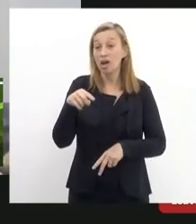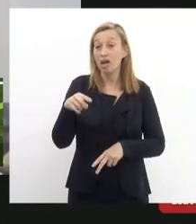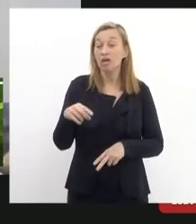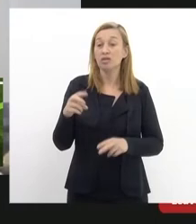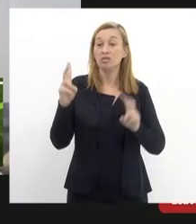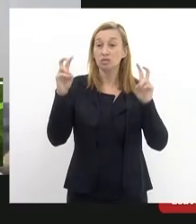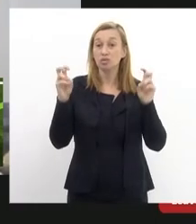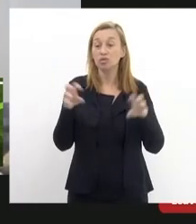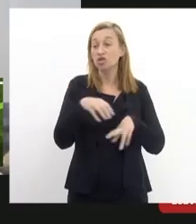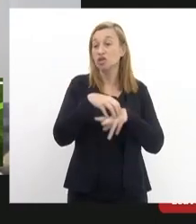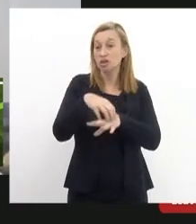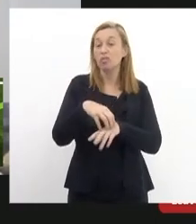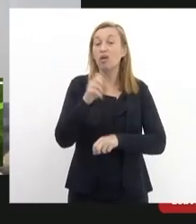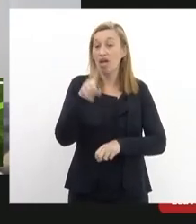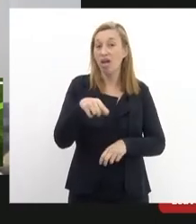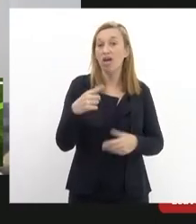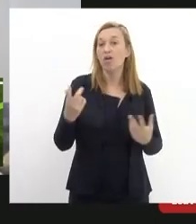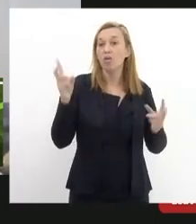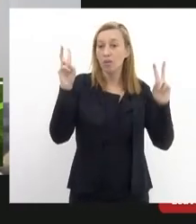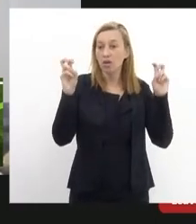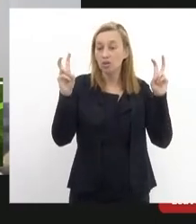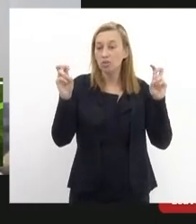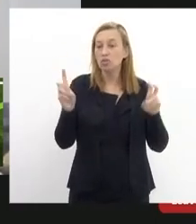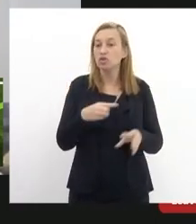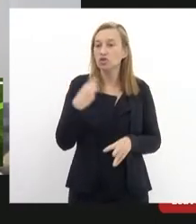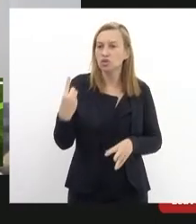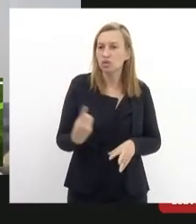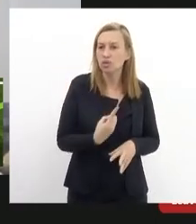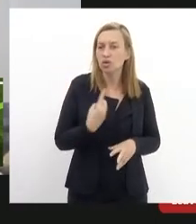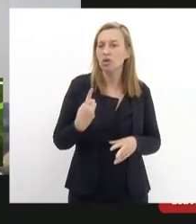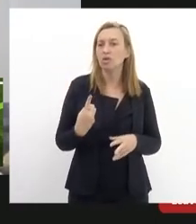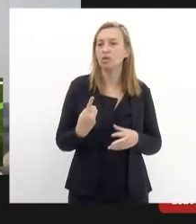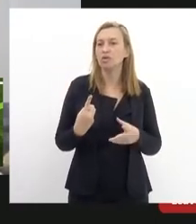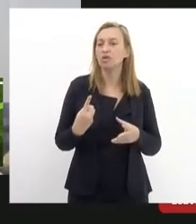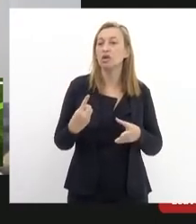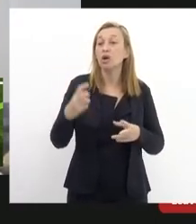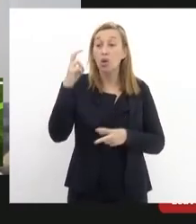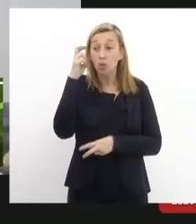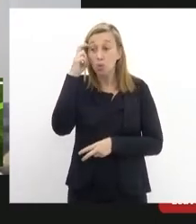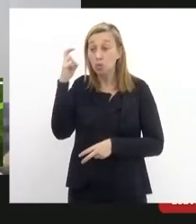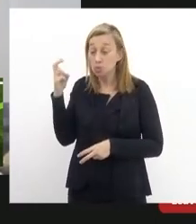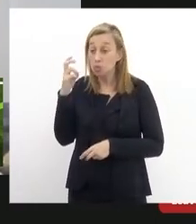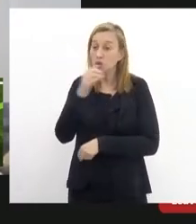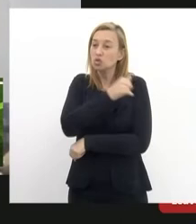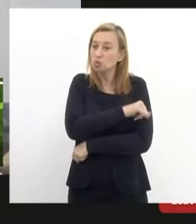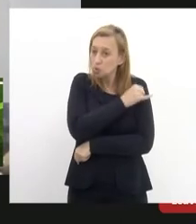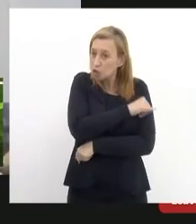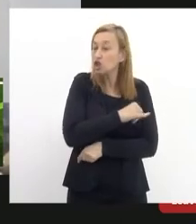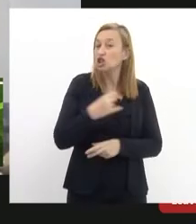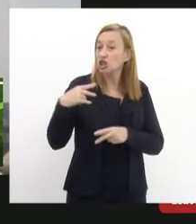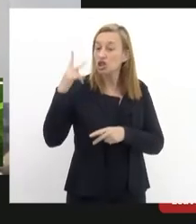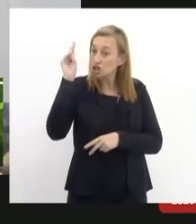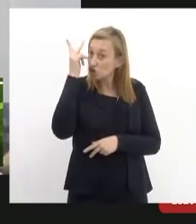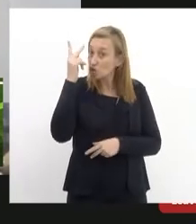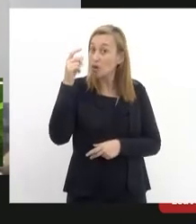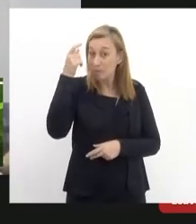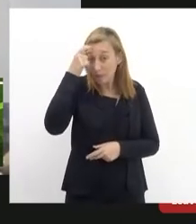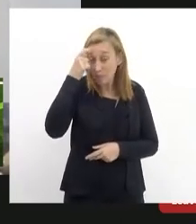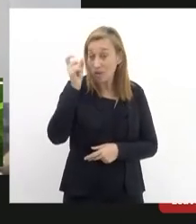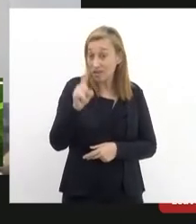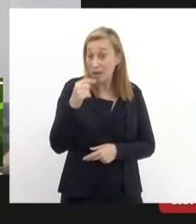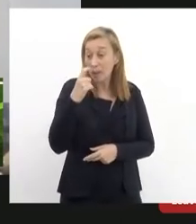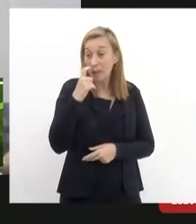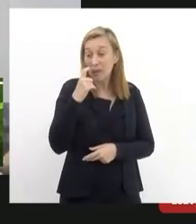transporte é uma questão da nossa carioquice do nosso jeito carioca de ser da nossa história da nossa memória e portanto